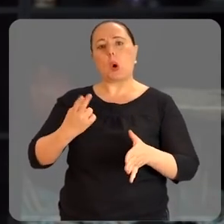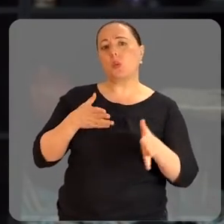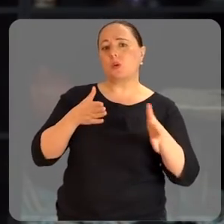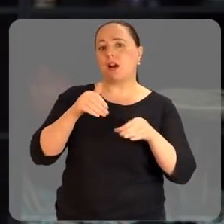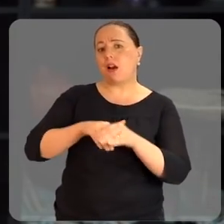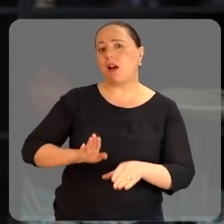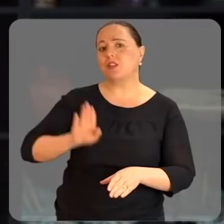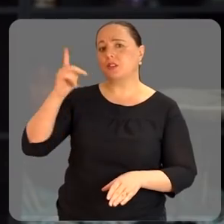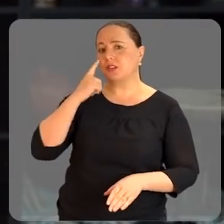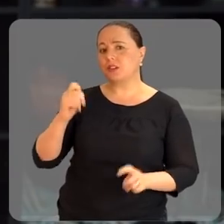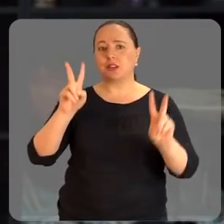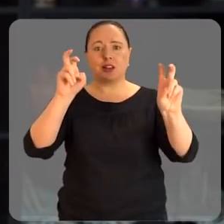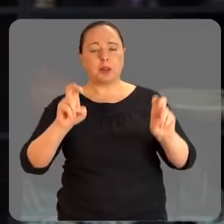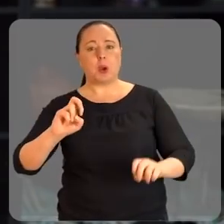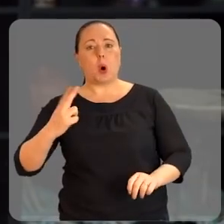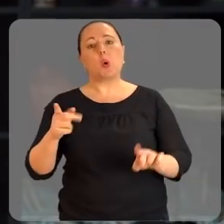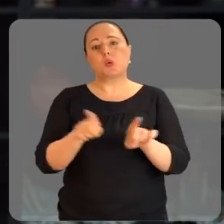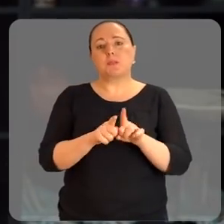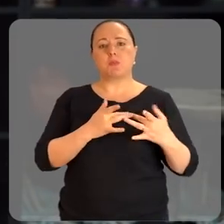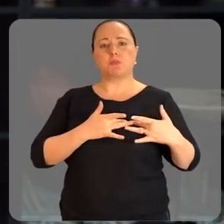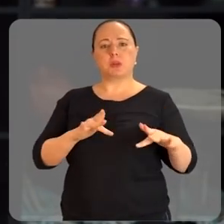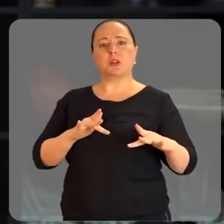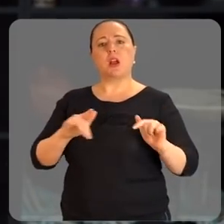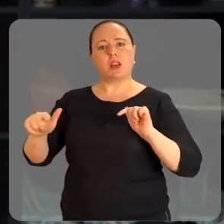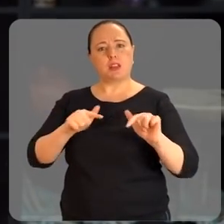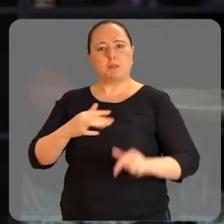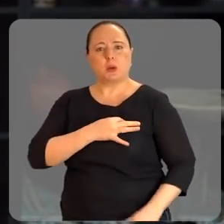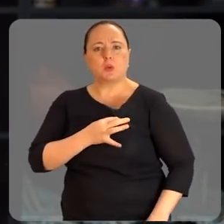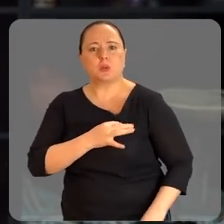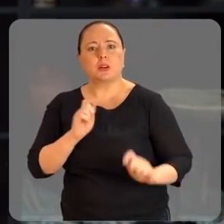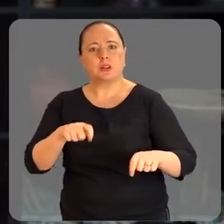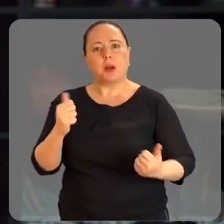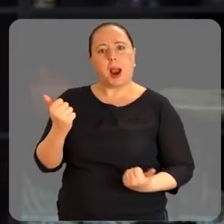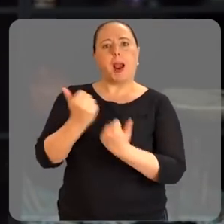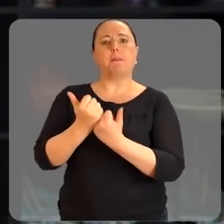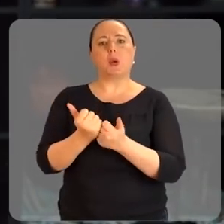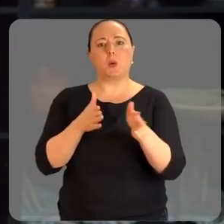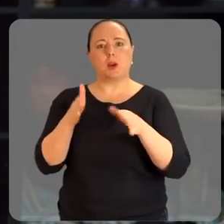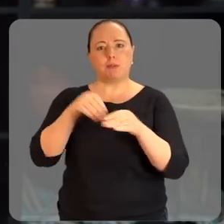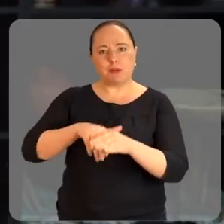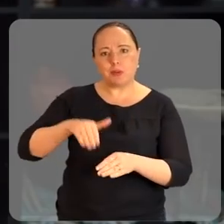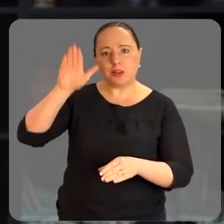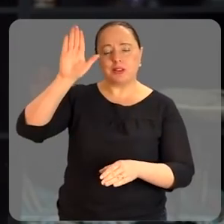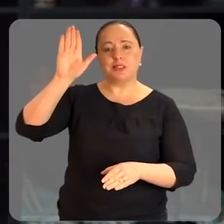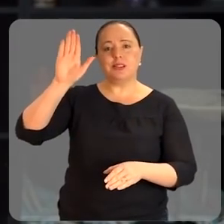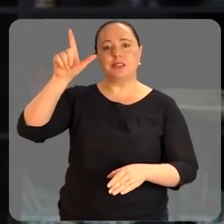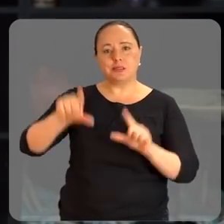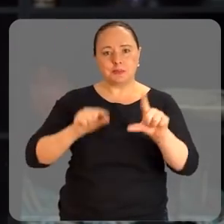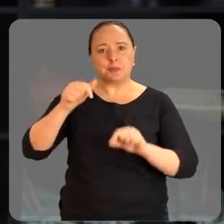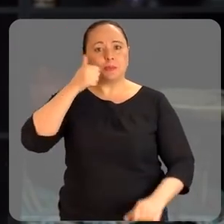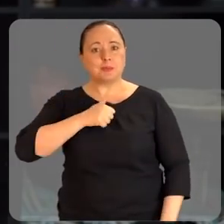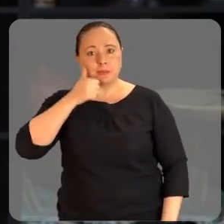candidata, interessada no tema ou voluntária que trabalha de alguma forma em campanhas de candidatas